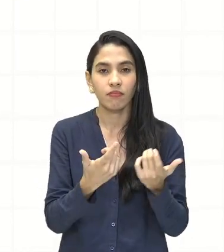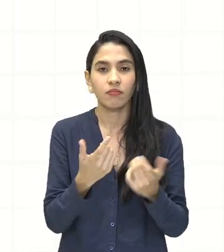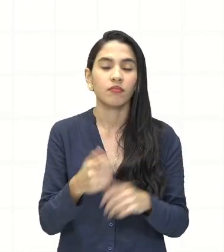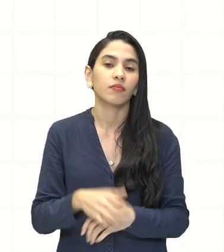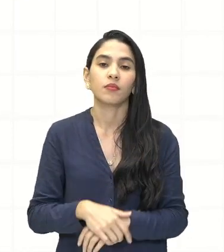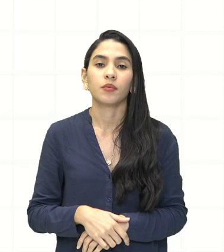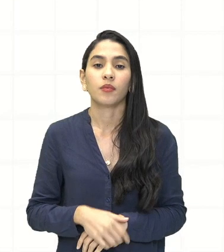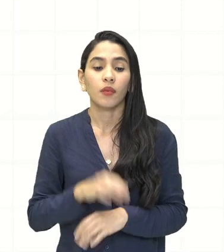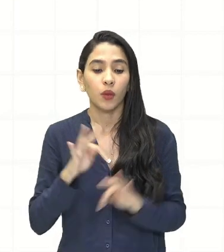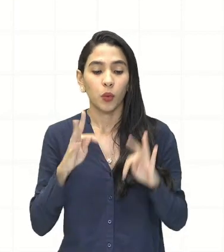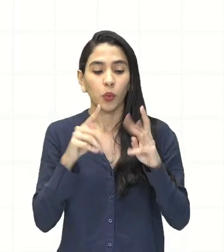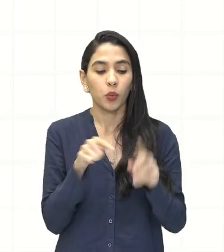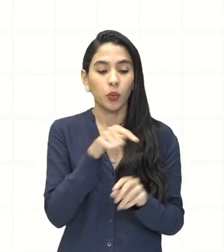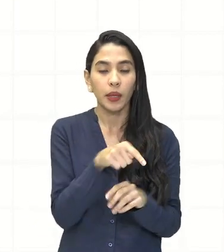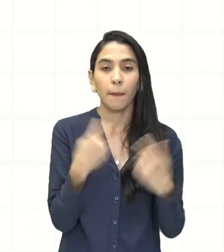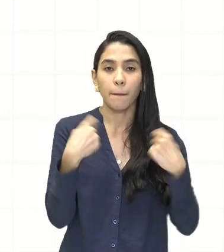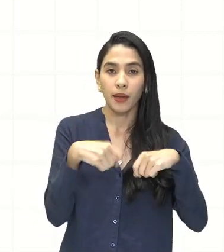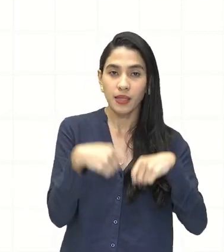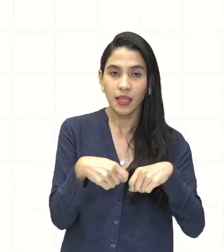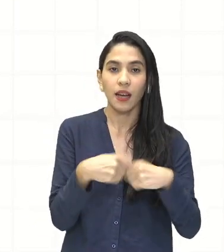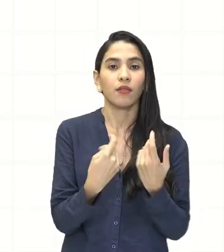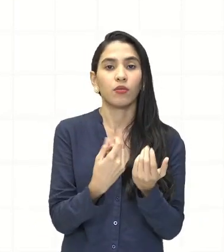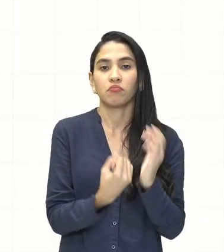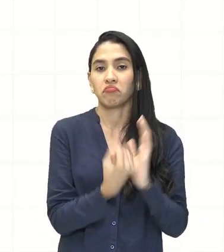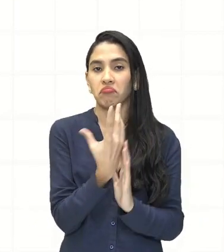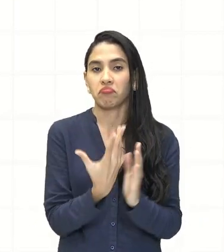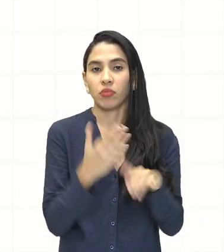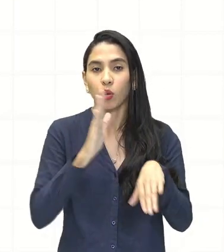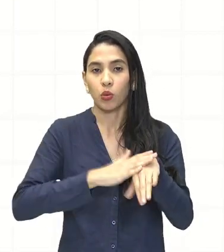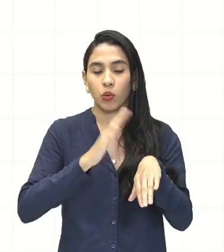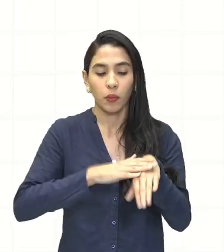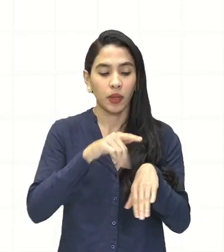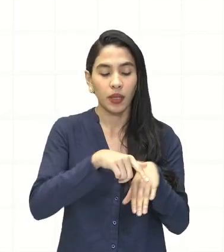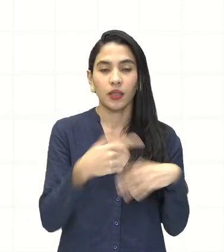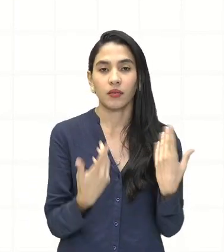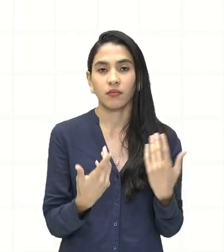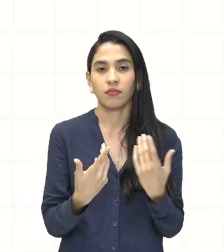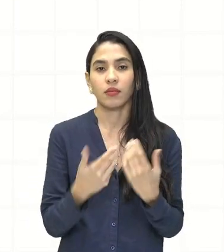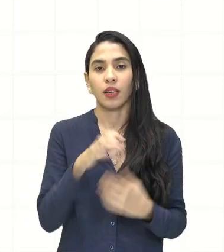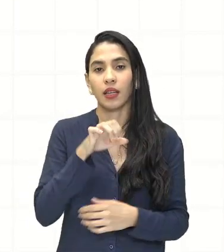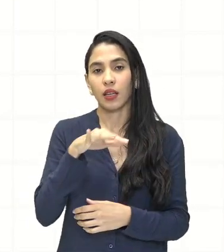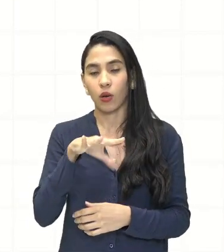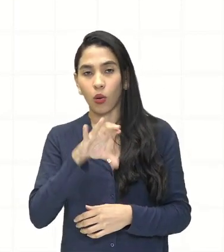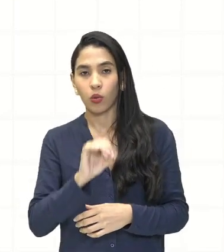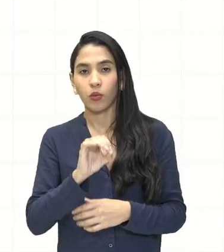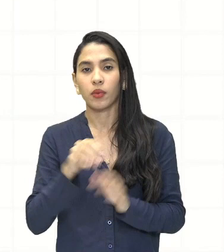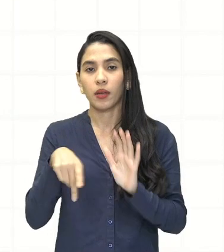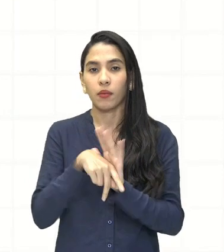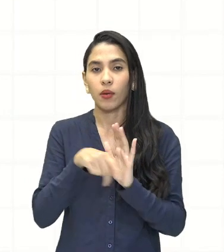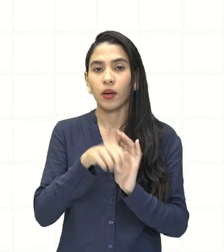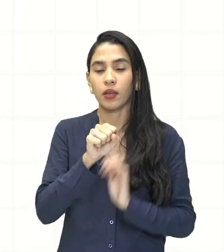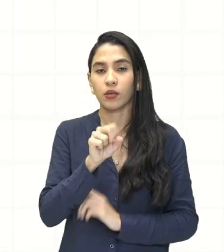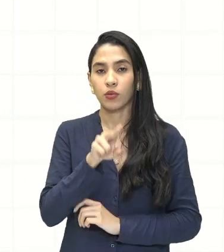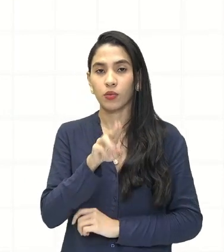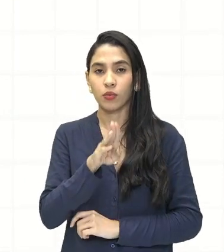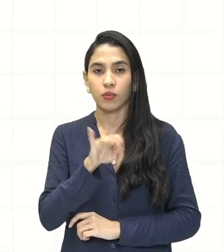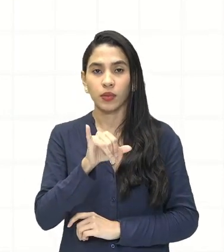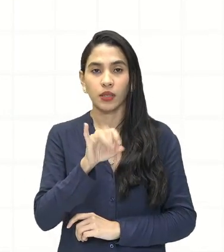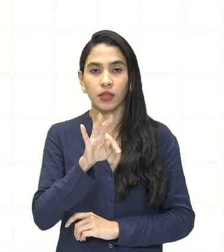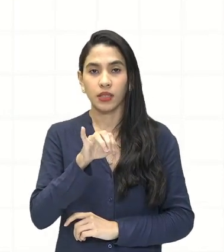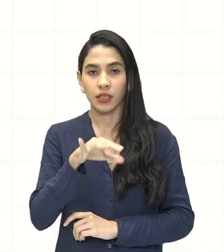tudo que eles precisavam, eles produziam. Nesse sistema aí de economia de subsistência.